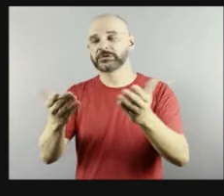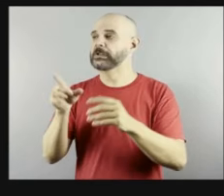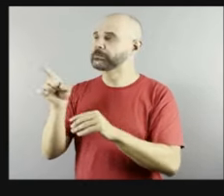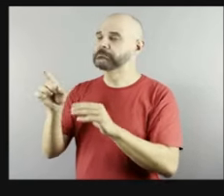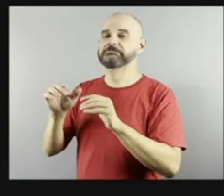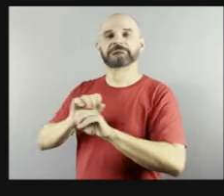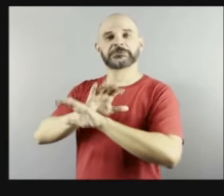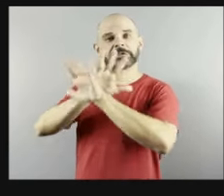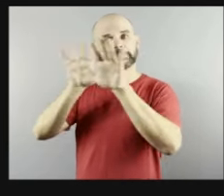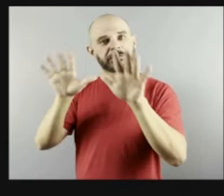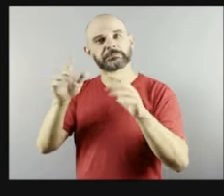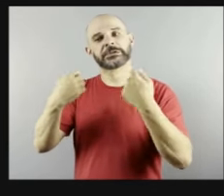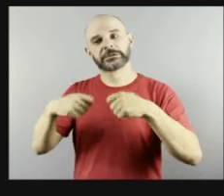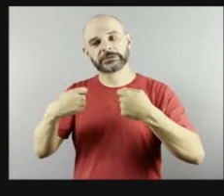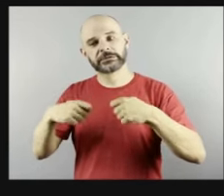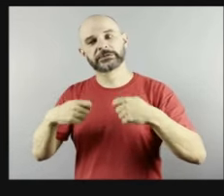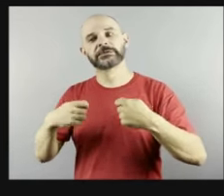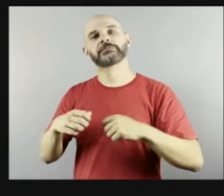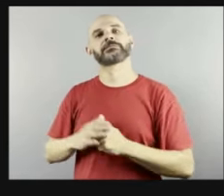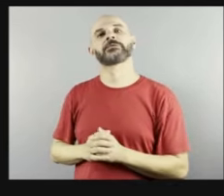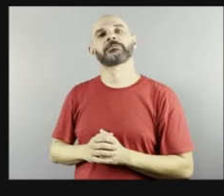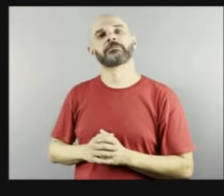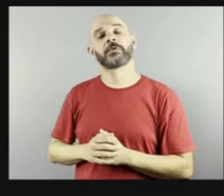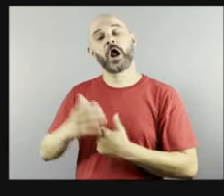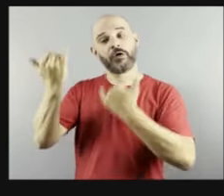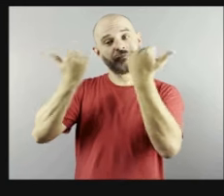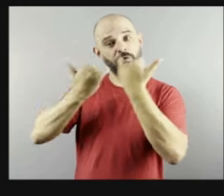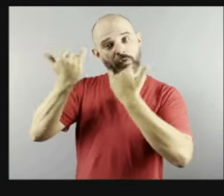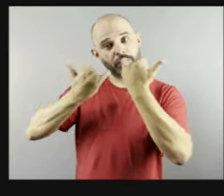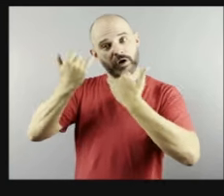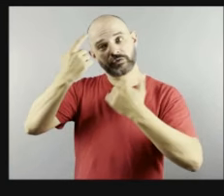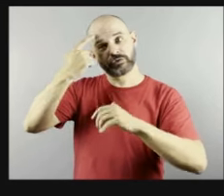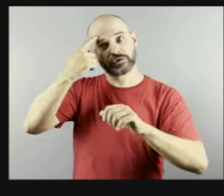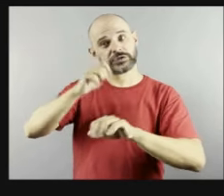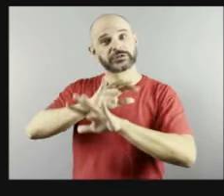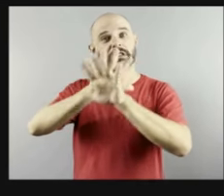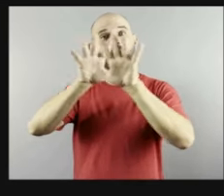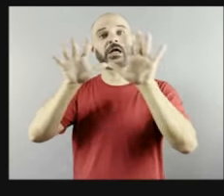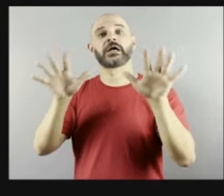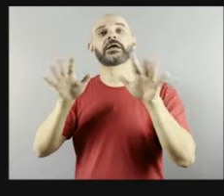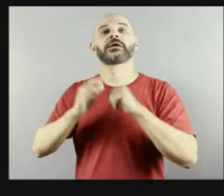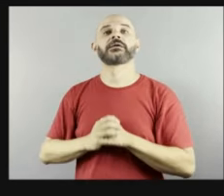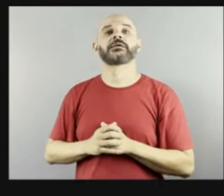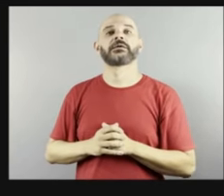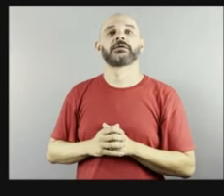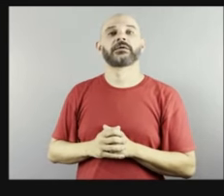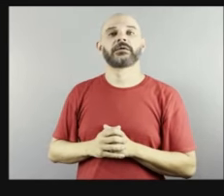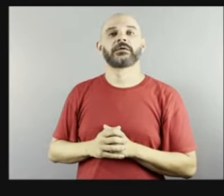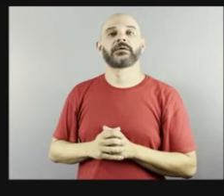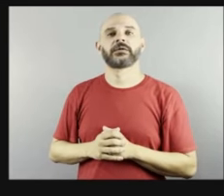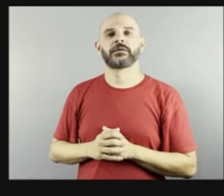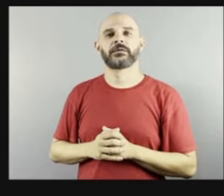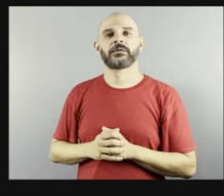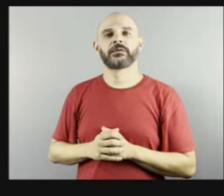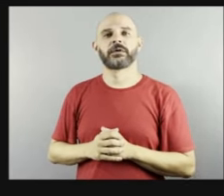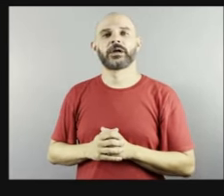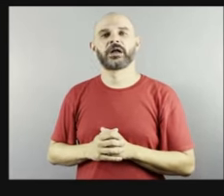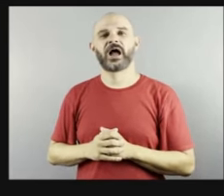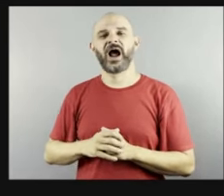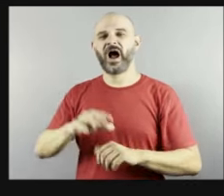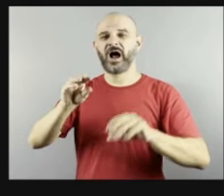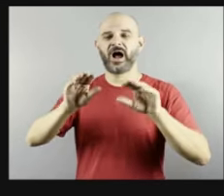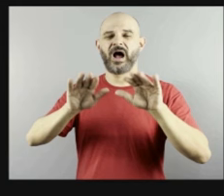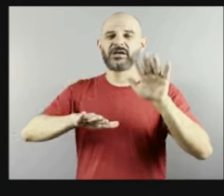informação e esclarecimento pra nós também dentro da nossa ignorância não cometermos alguns equívocos muitas vezes